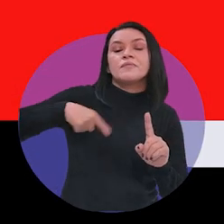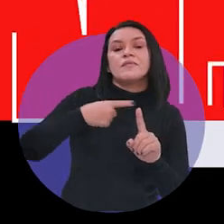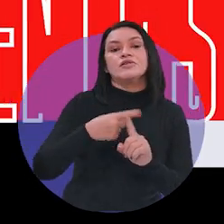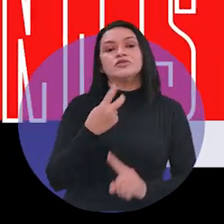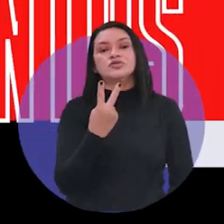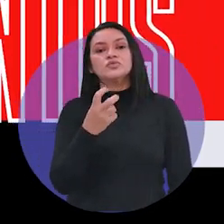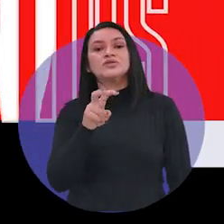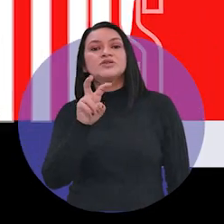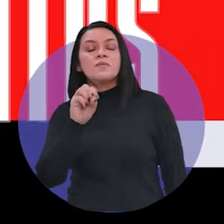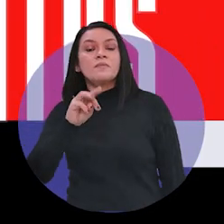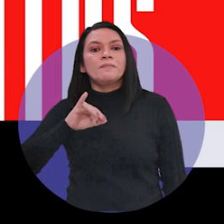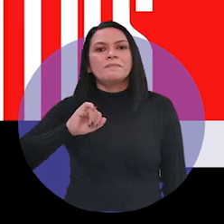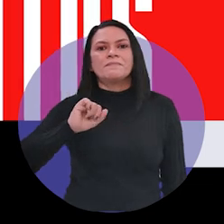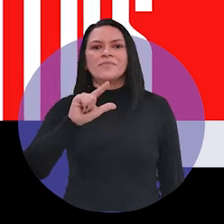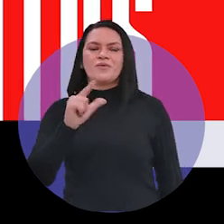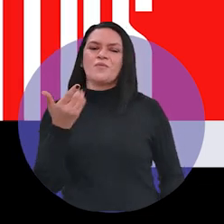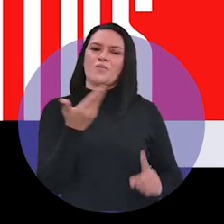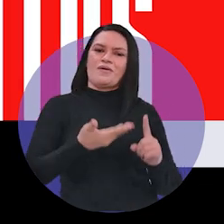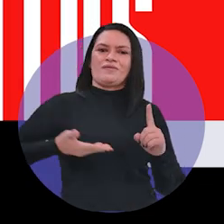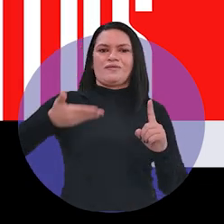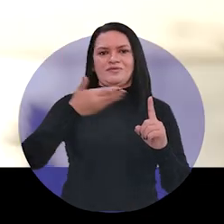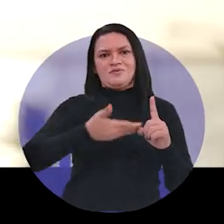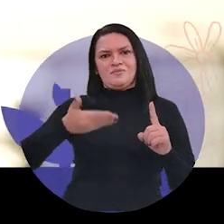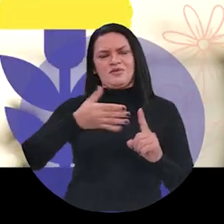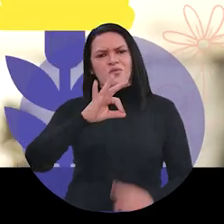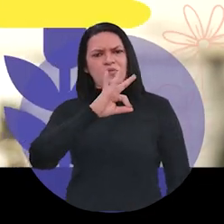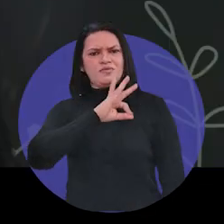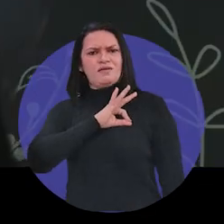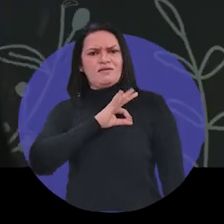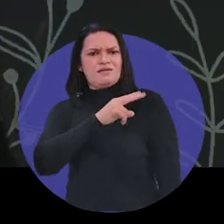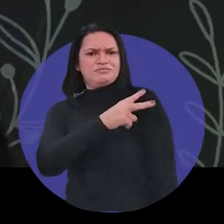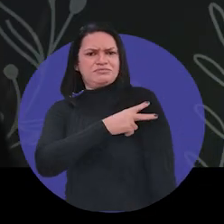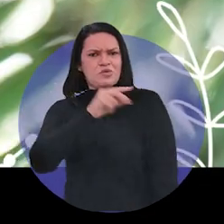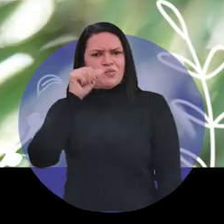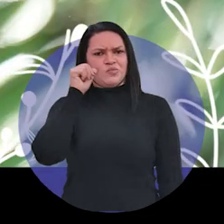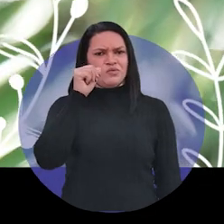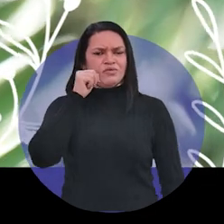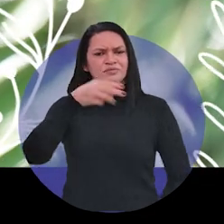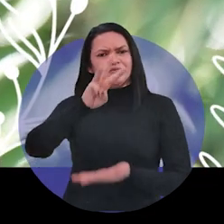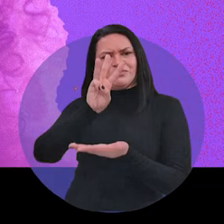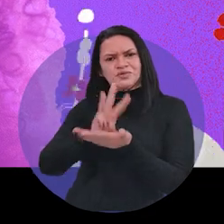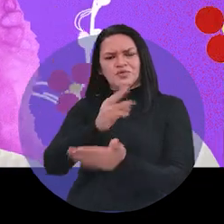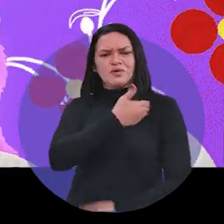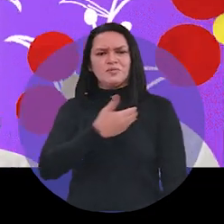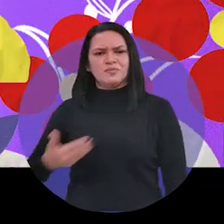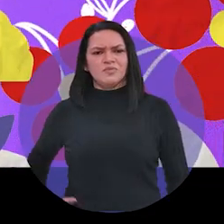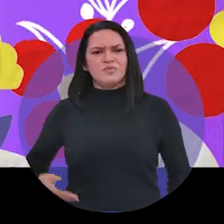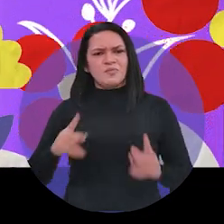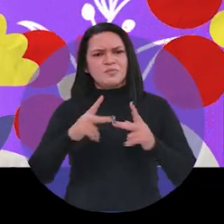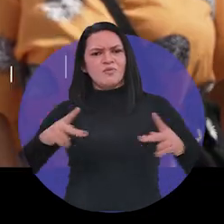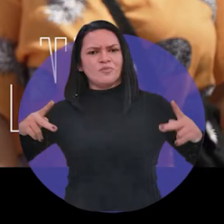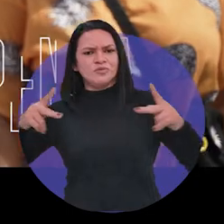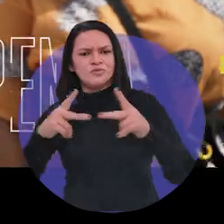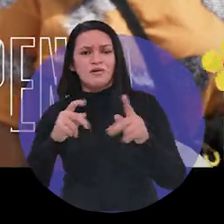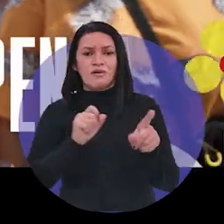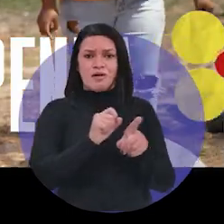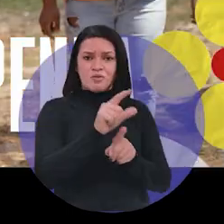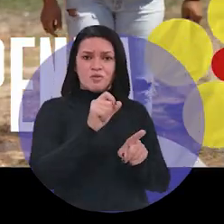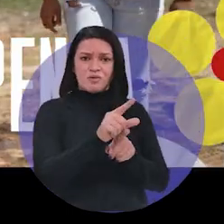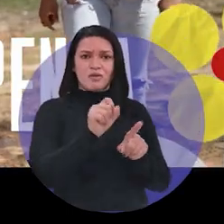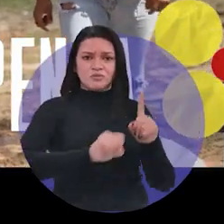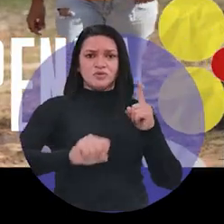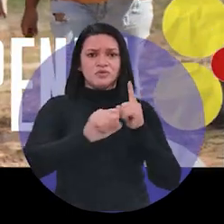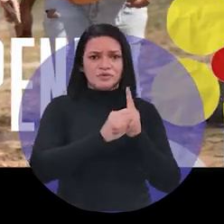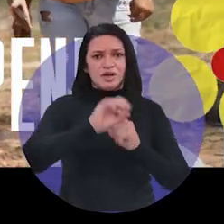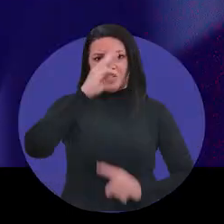mais de 250 mil atendimentos. Com delegacia da mulher, defensoria pública, promotoria, aluguel social